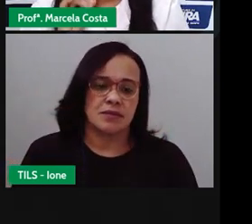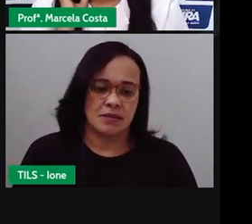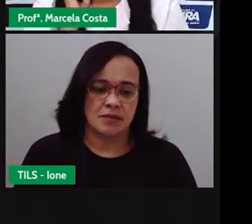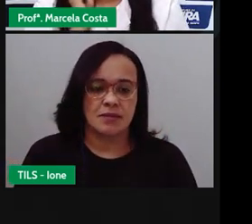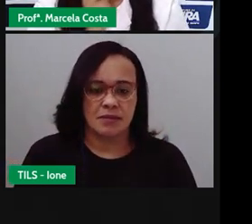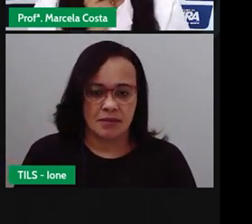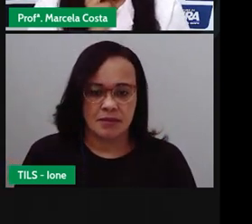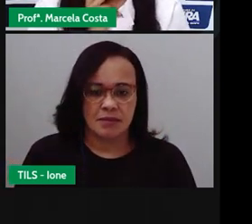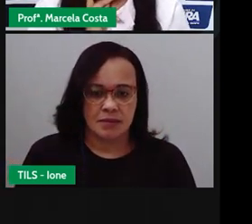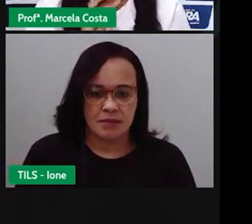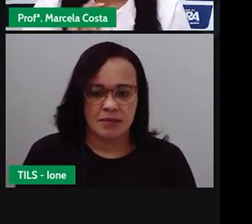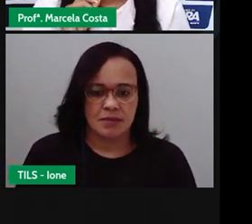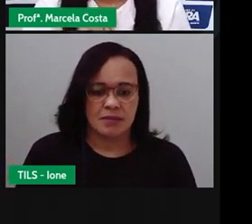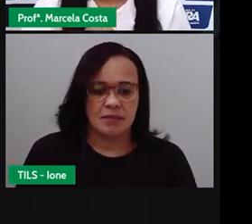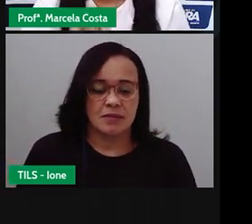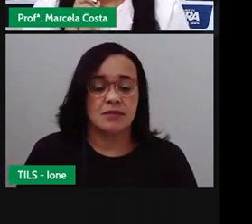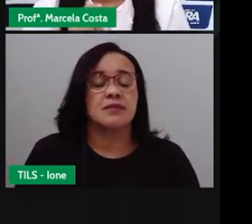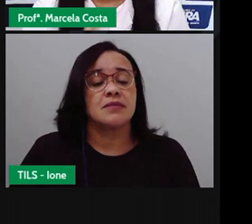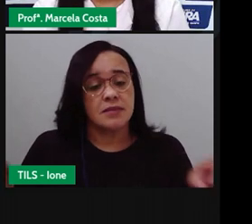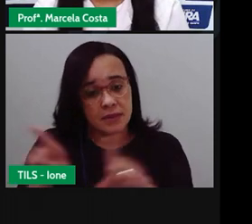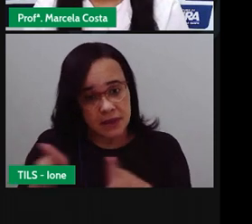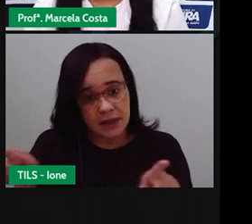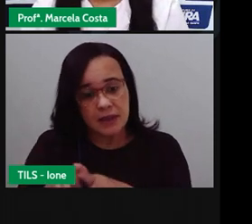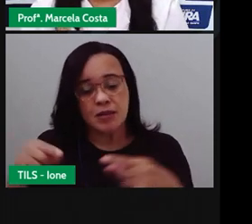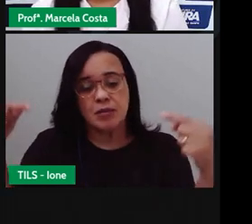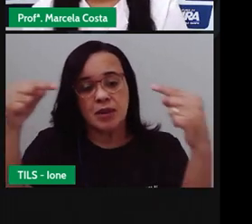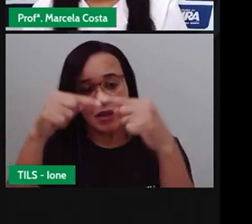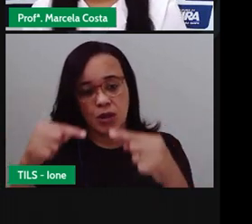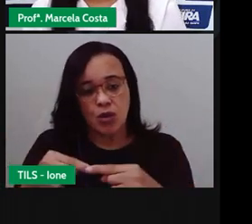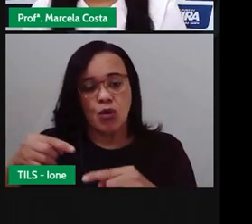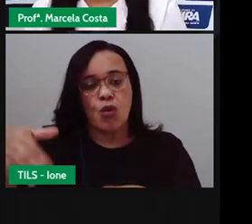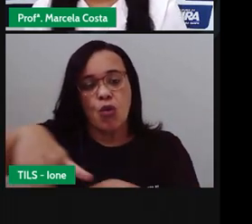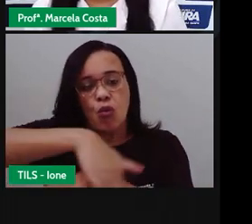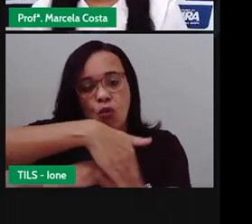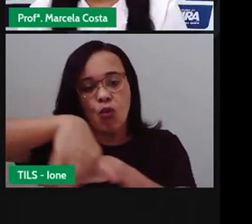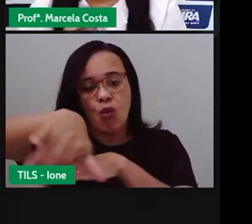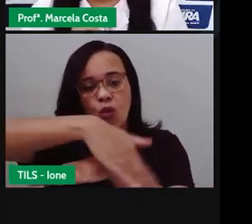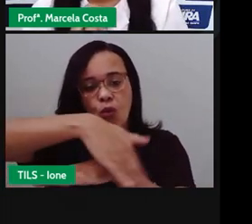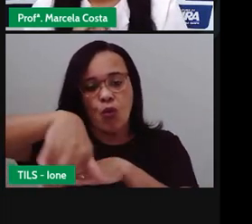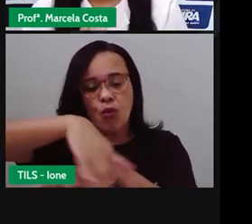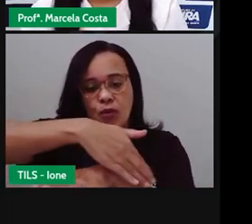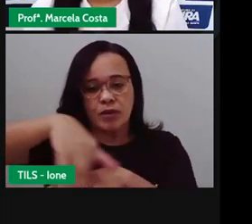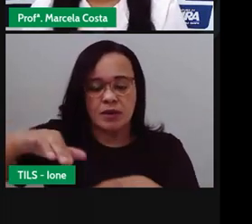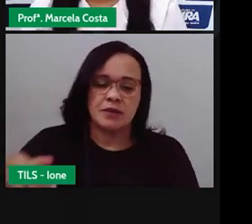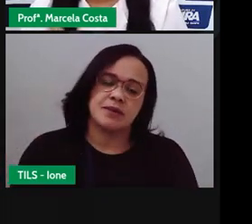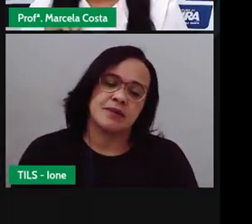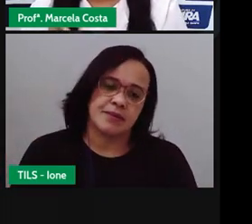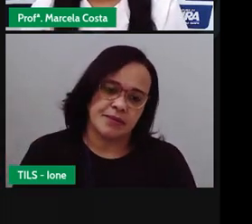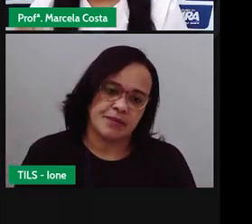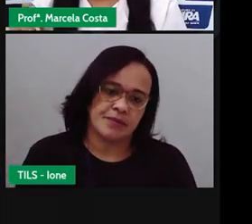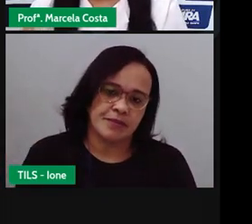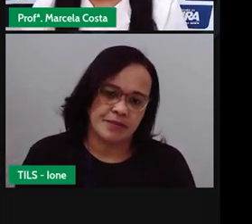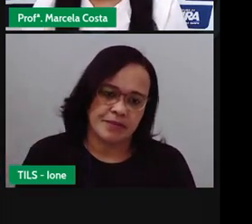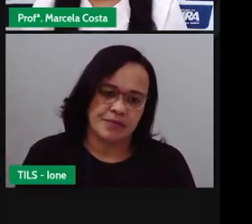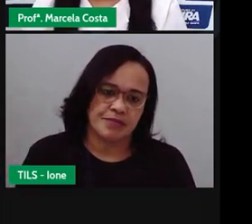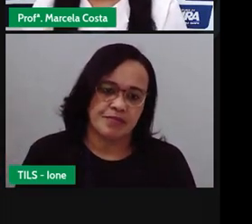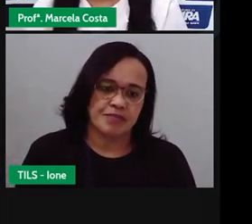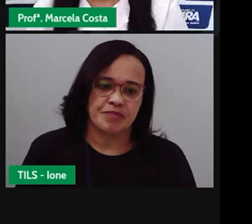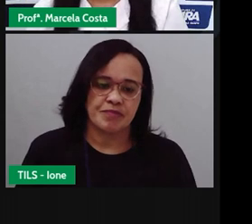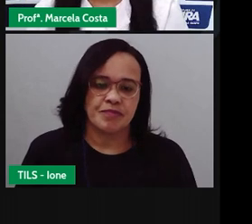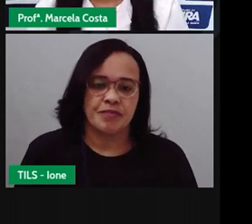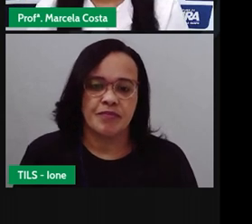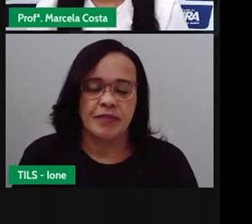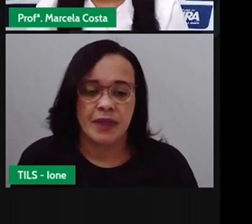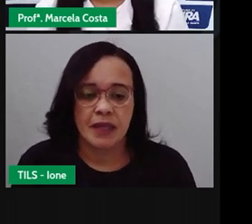Também rima com rua, ó, lua, lua, continua, lua, lua.